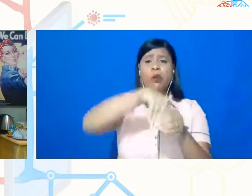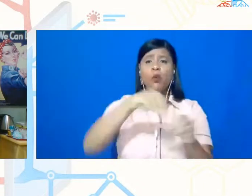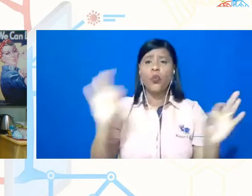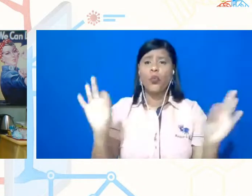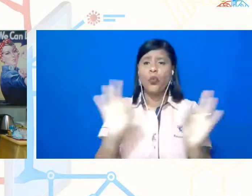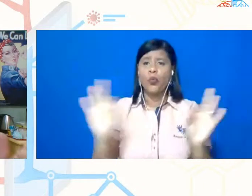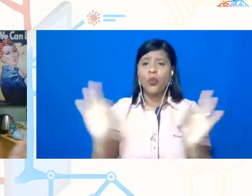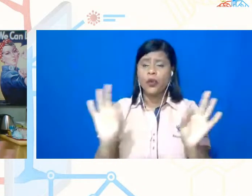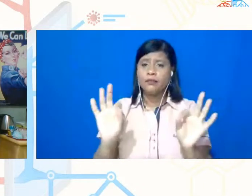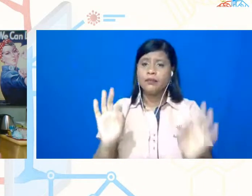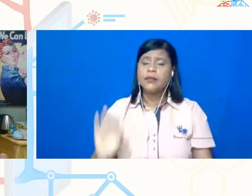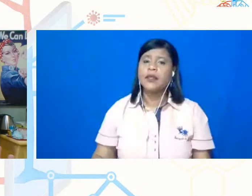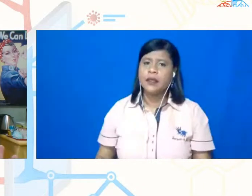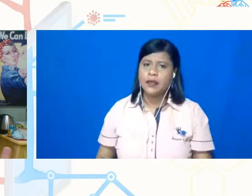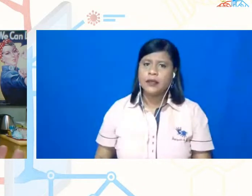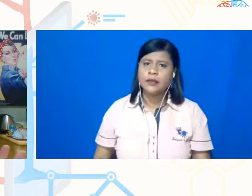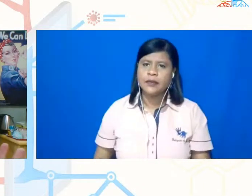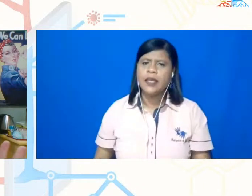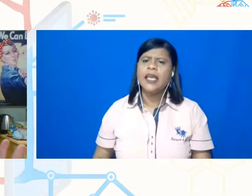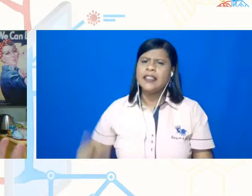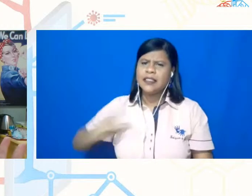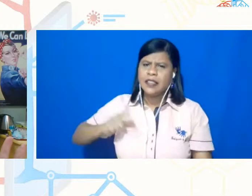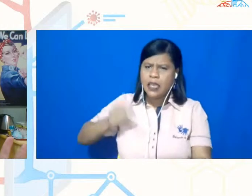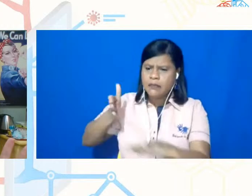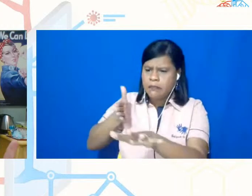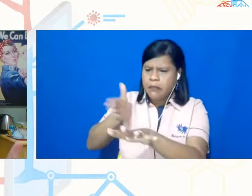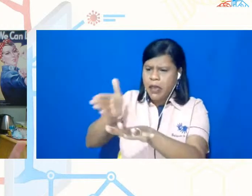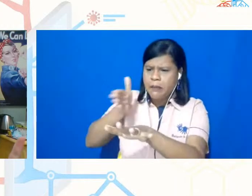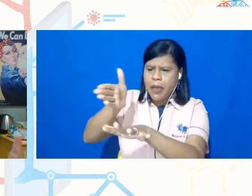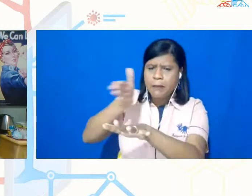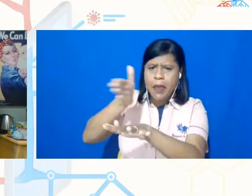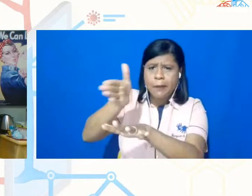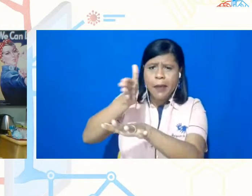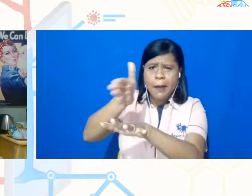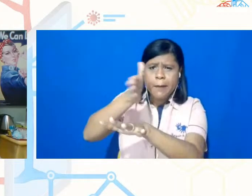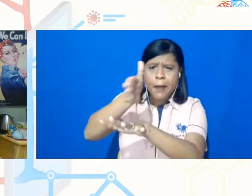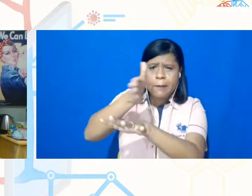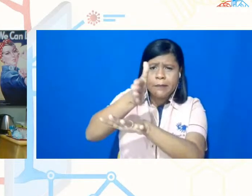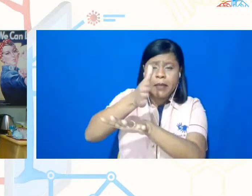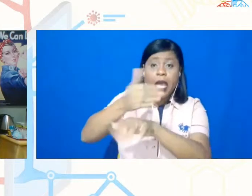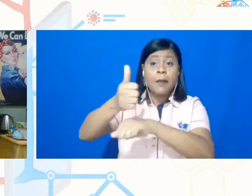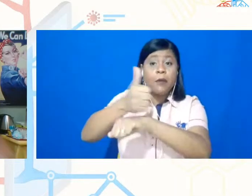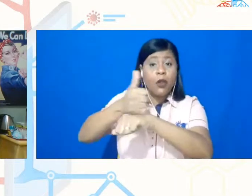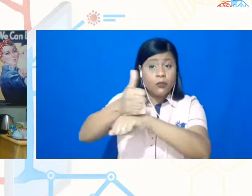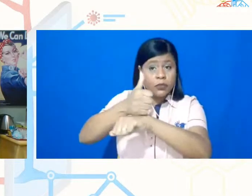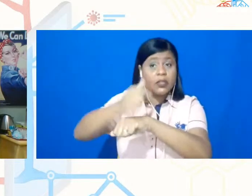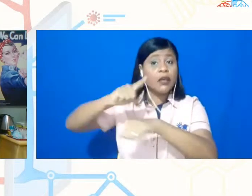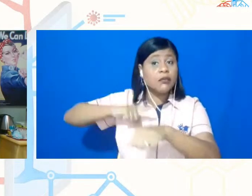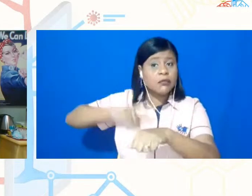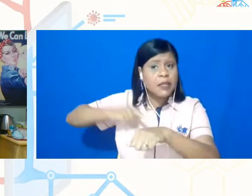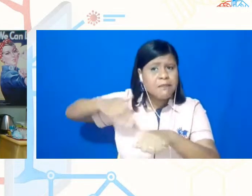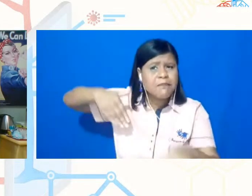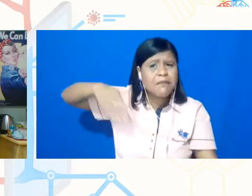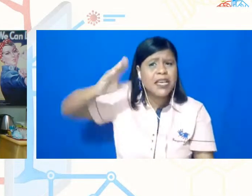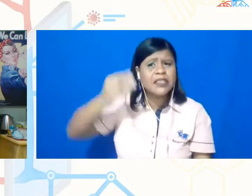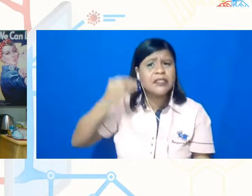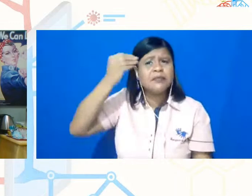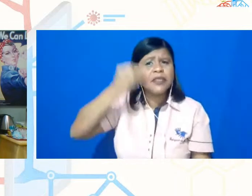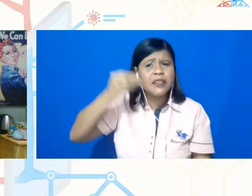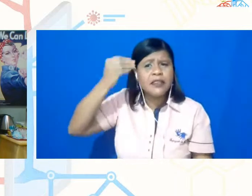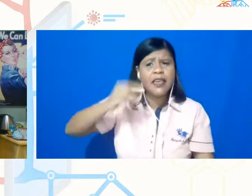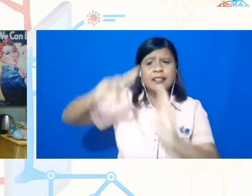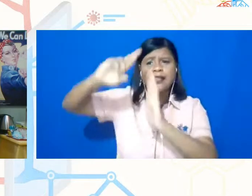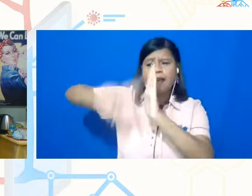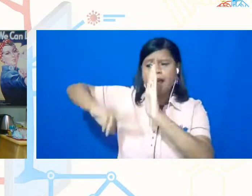nos diversos campos da atividade profissional, tem muita experiência, tem muito relato para fazer,